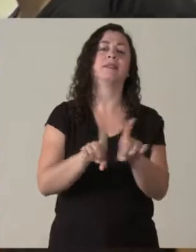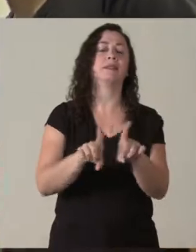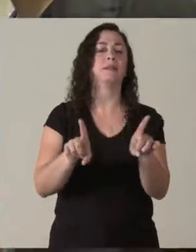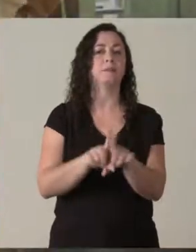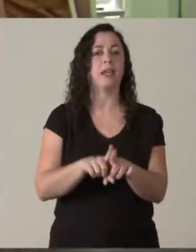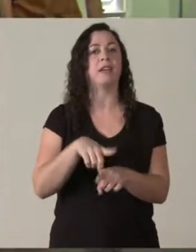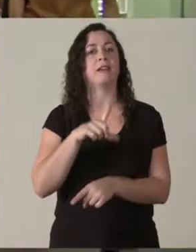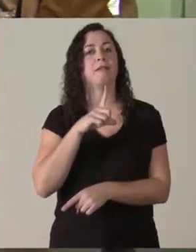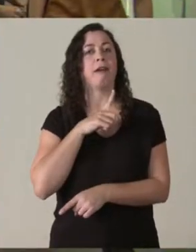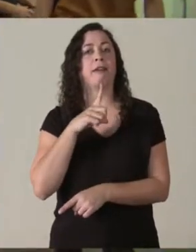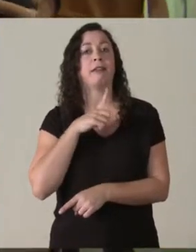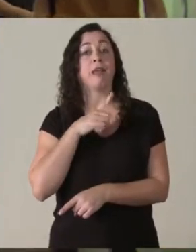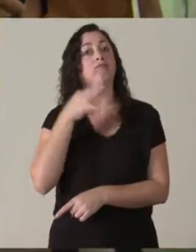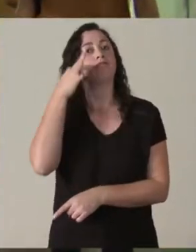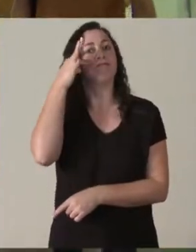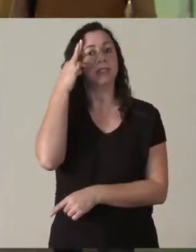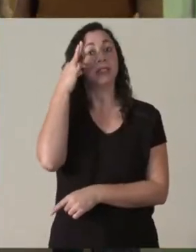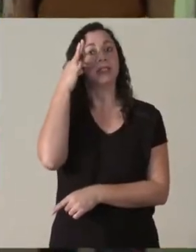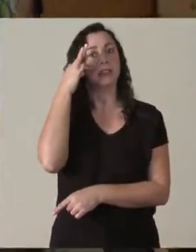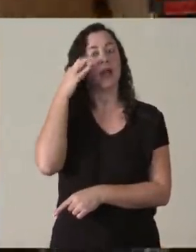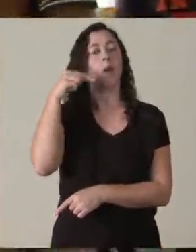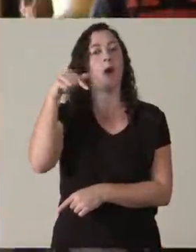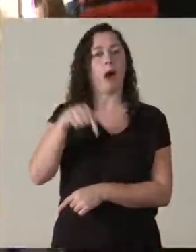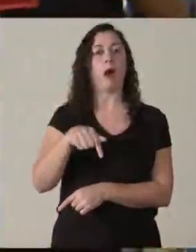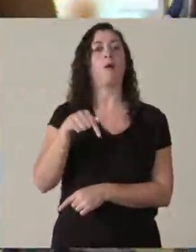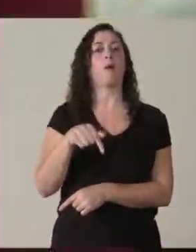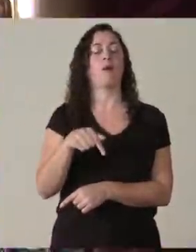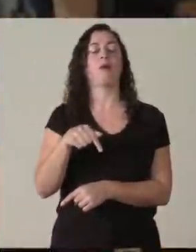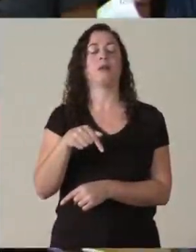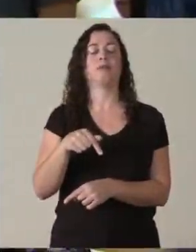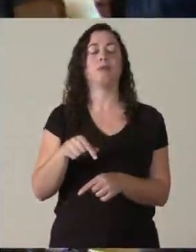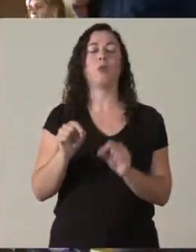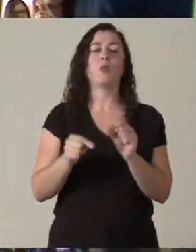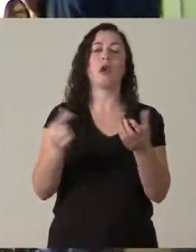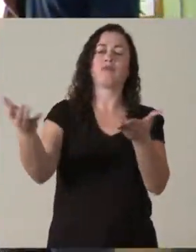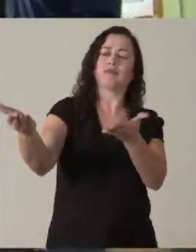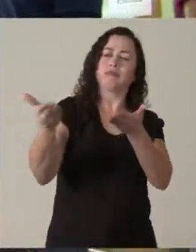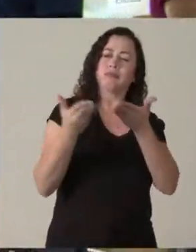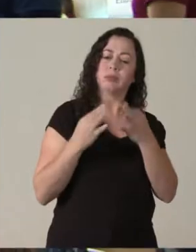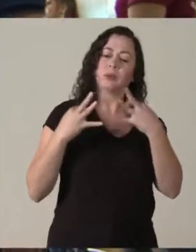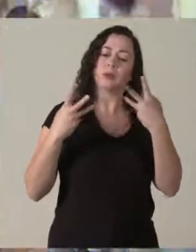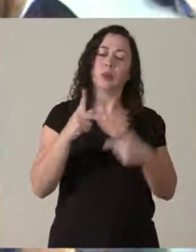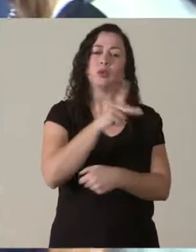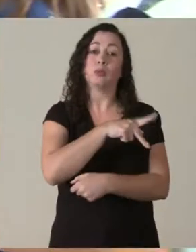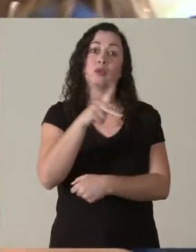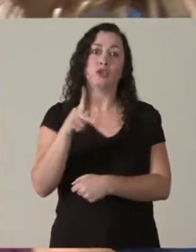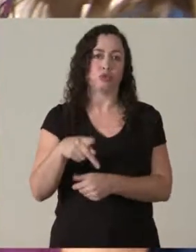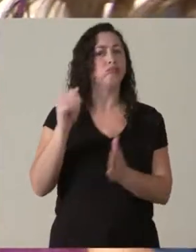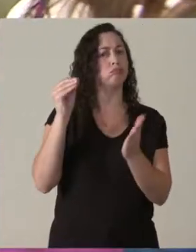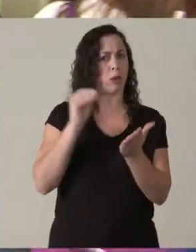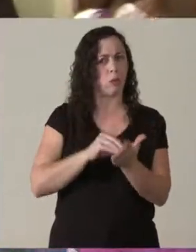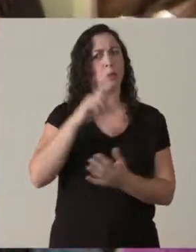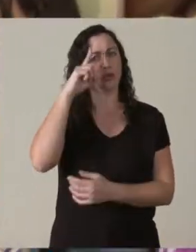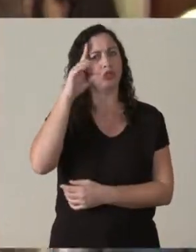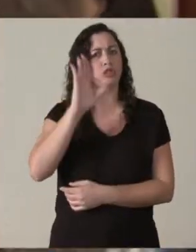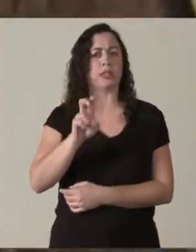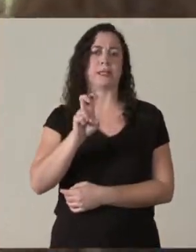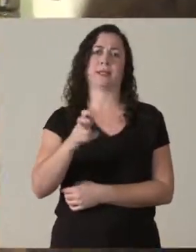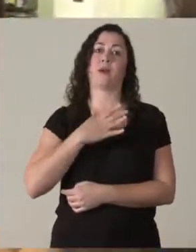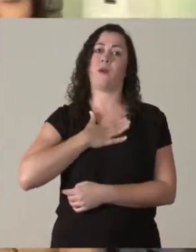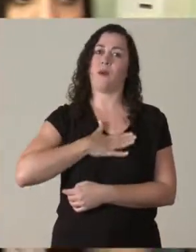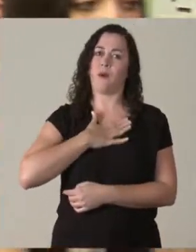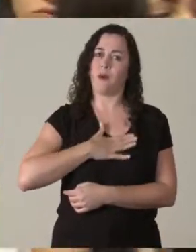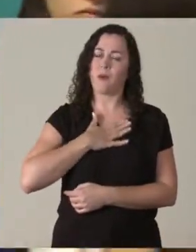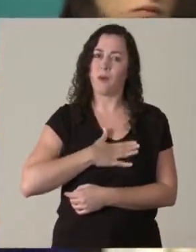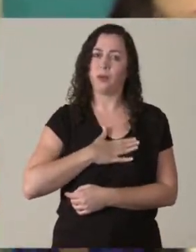desse ano, que vai ser a recepção aos professores, que já está agendado o evento no dia 5 de agosto. 500 professores, em de 500